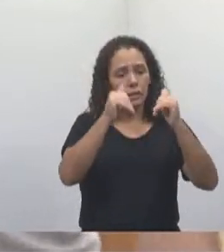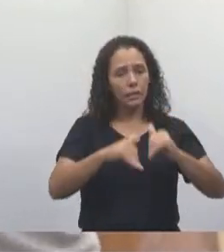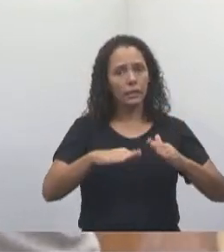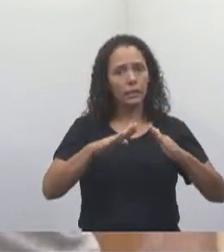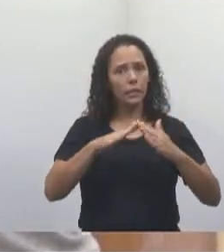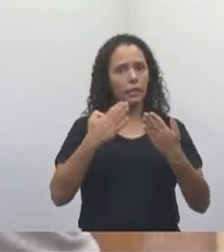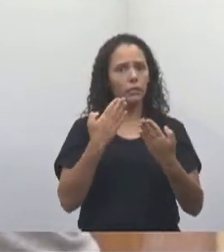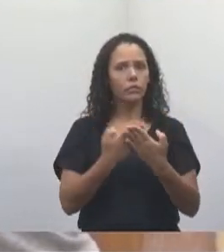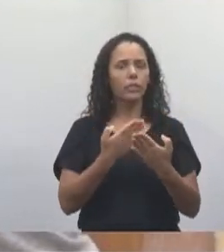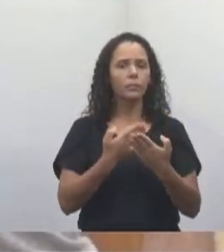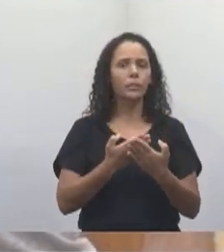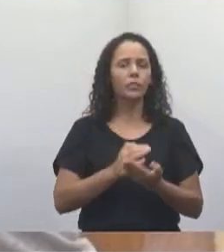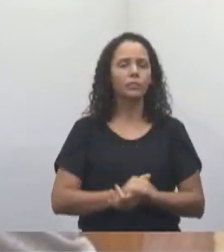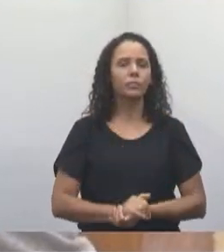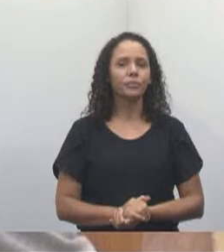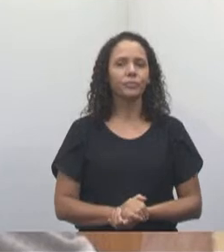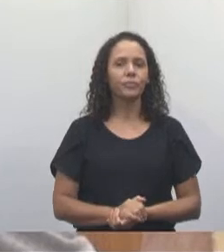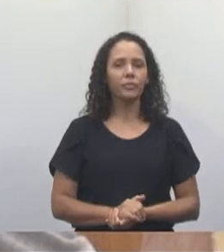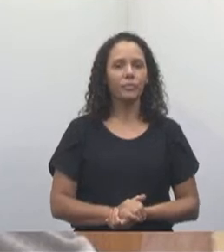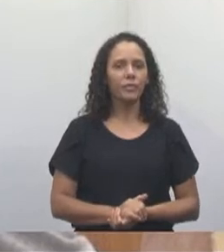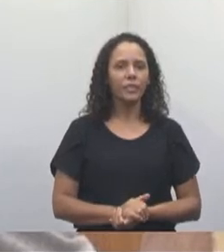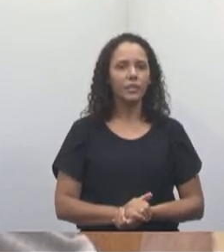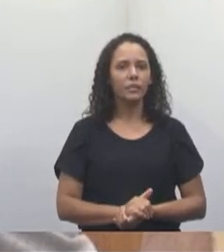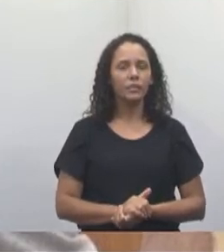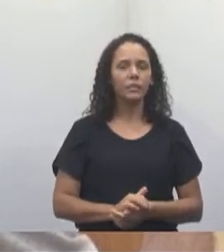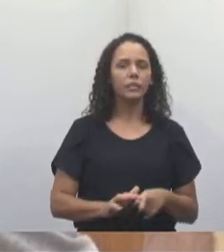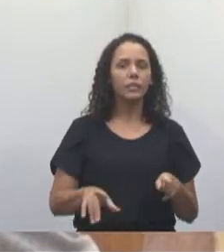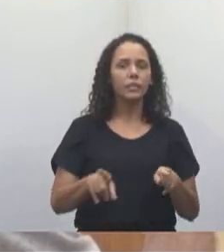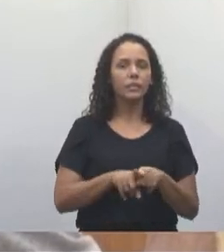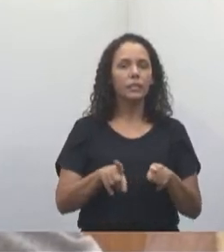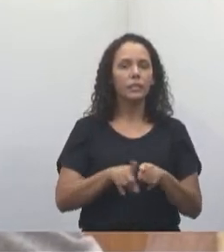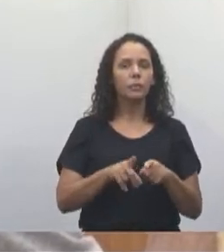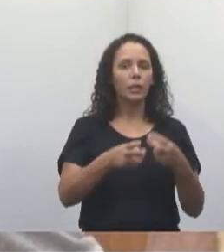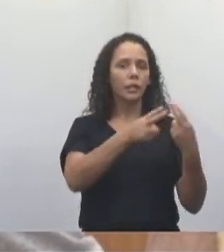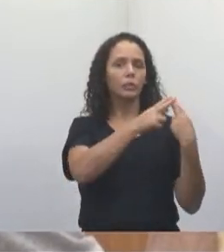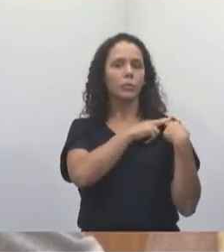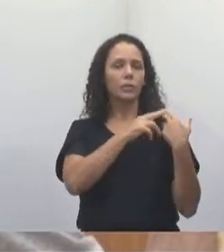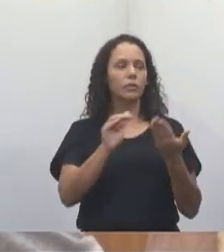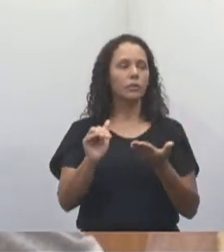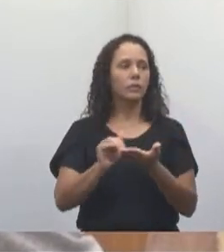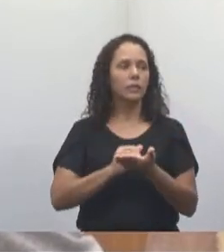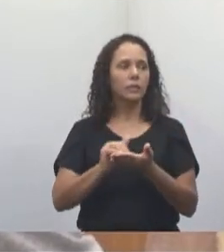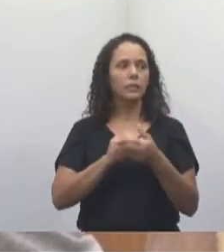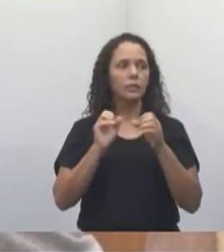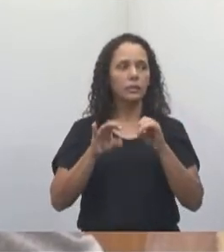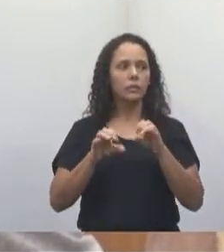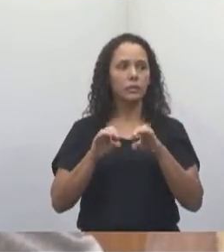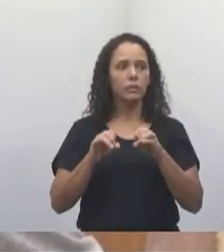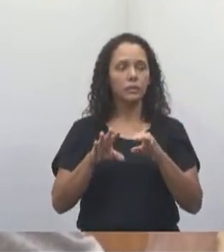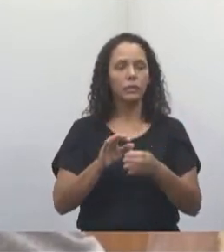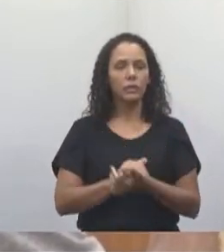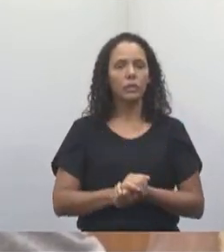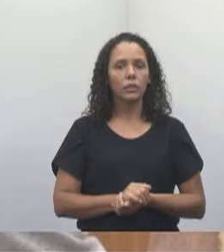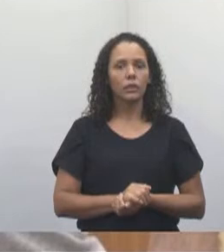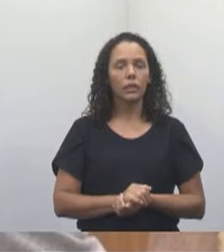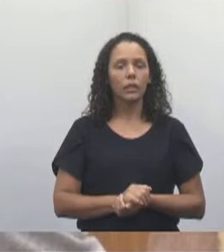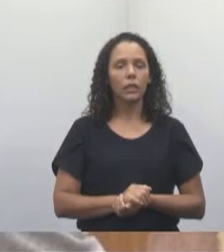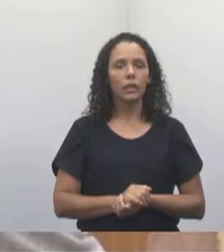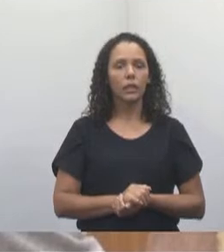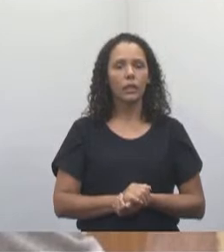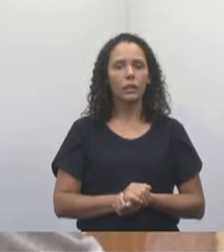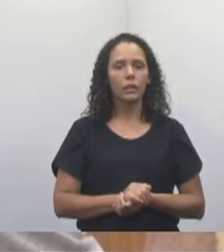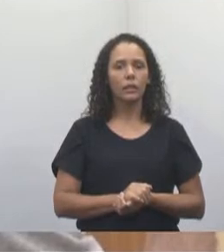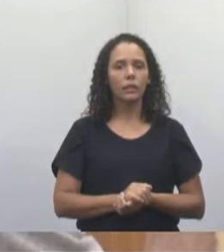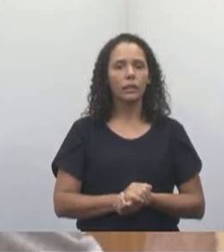do ambiente escolar. E compete também à Secretaria de Educação promover a segurança